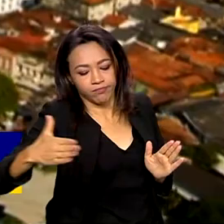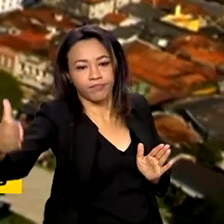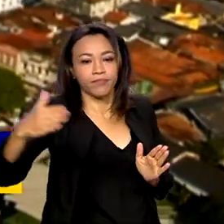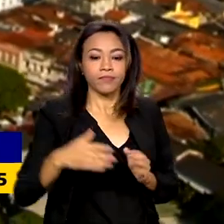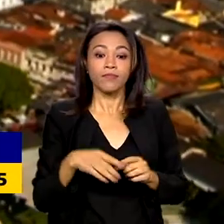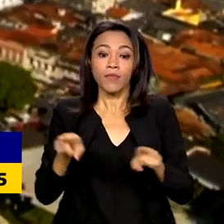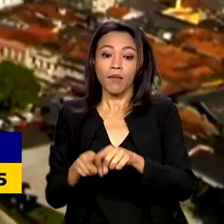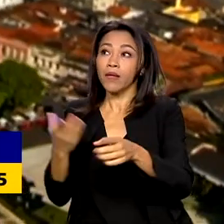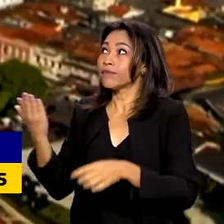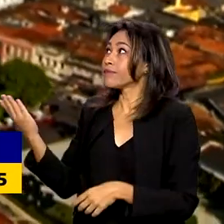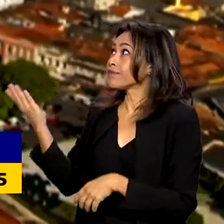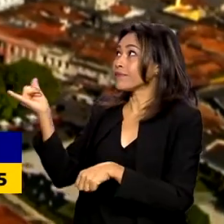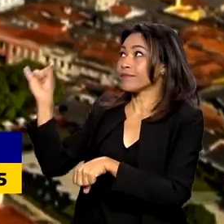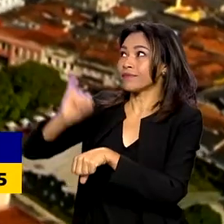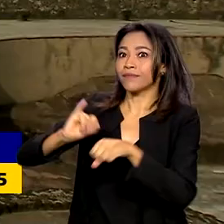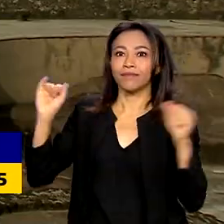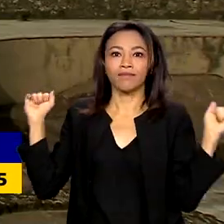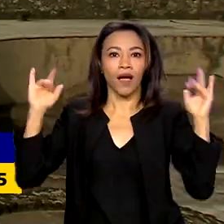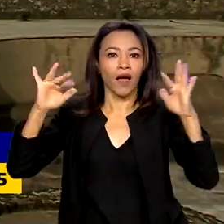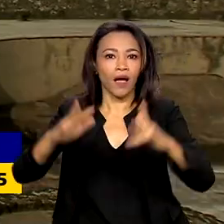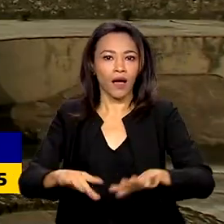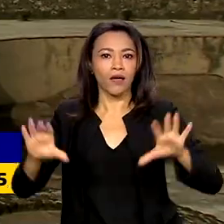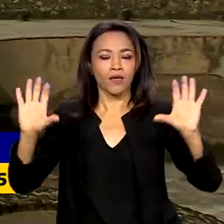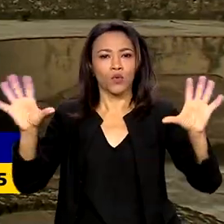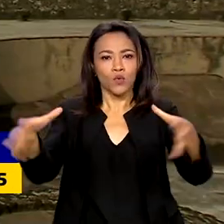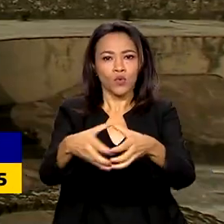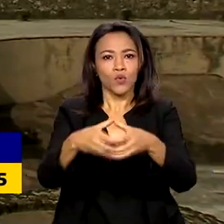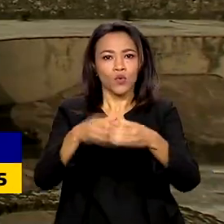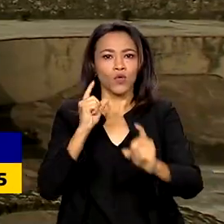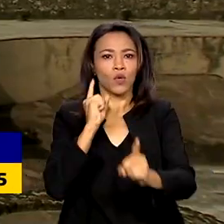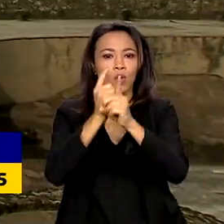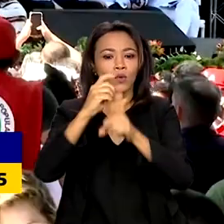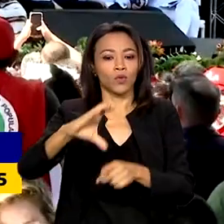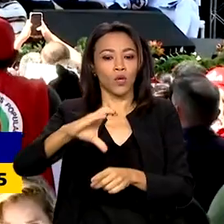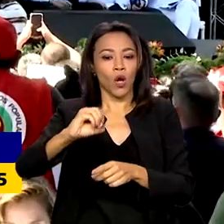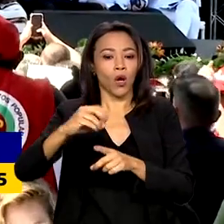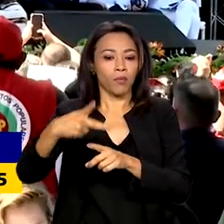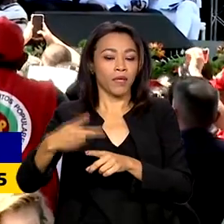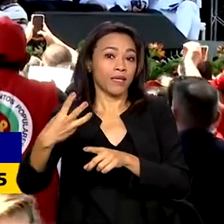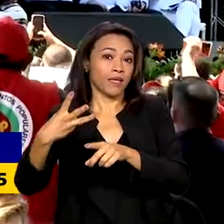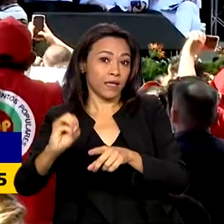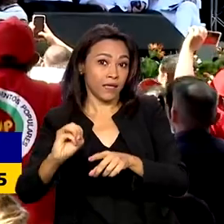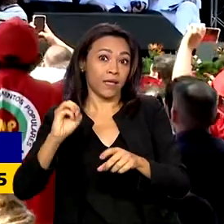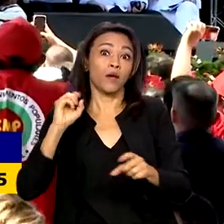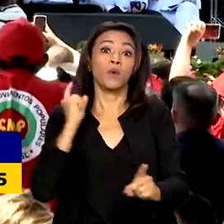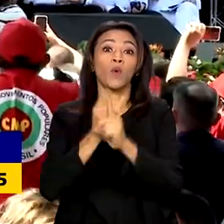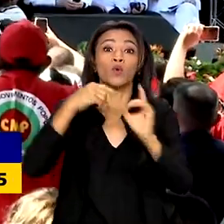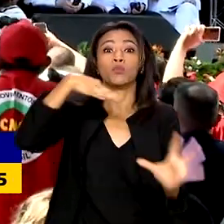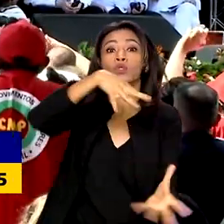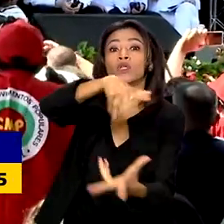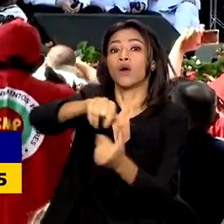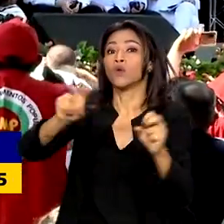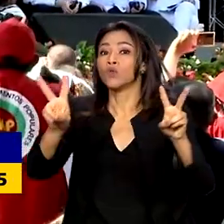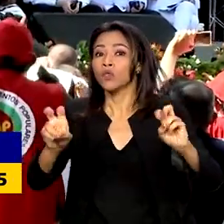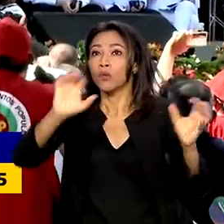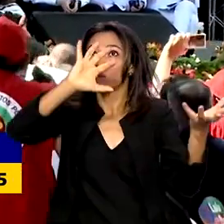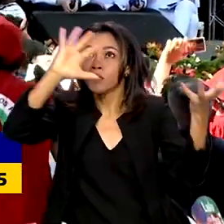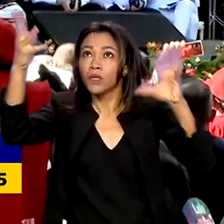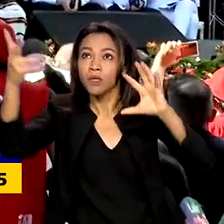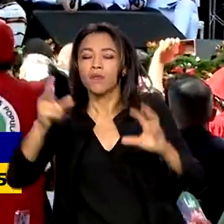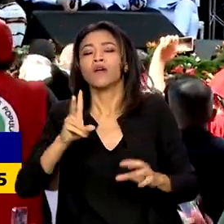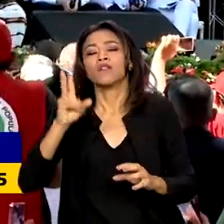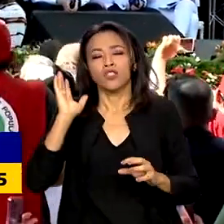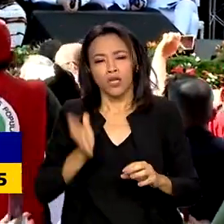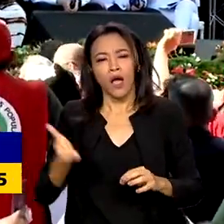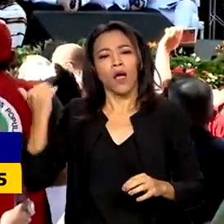escolha de Belém como sede da COP30, evento mundial sobre o clima. O governo federal anunciou um pacote de